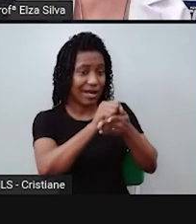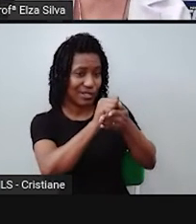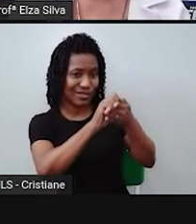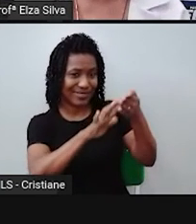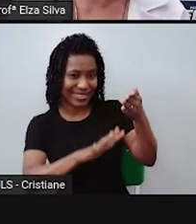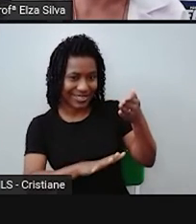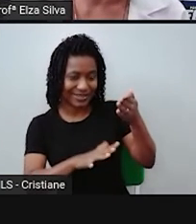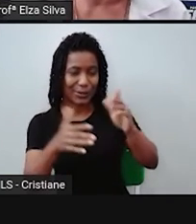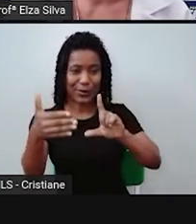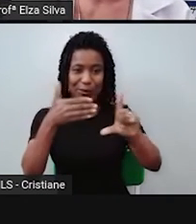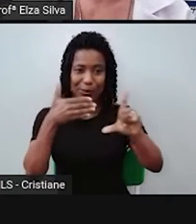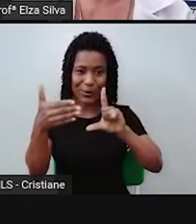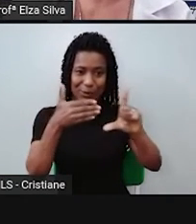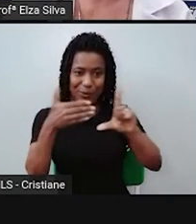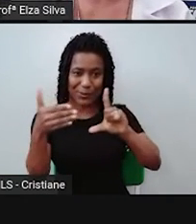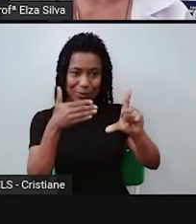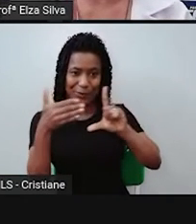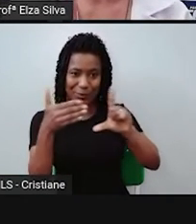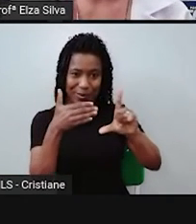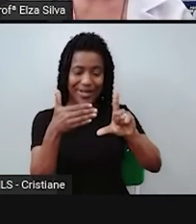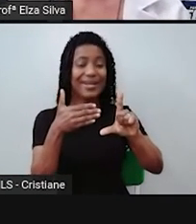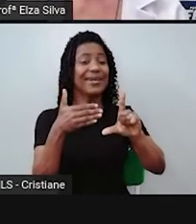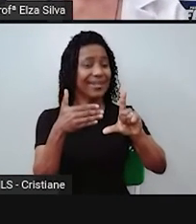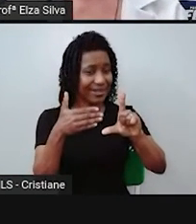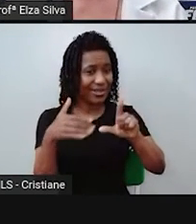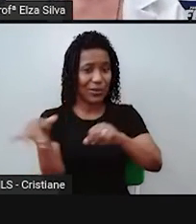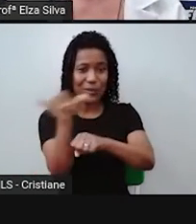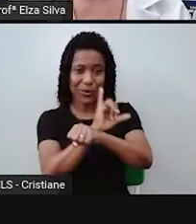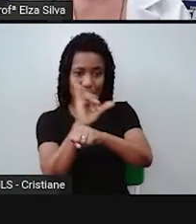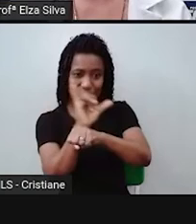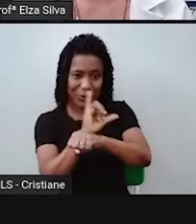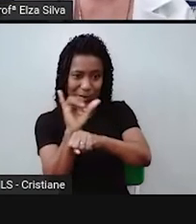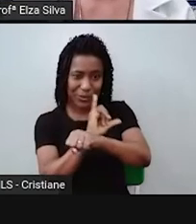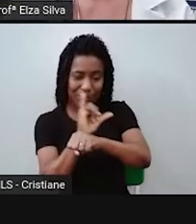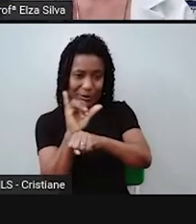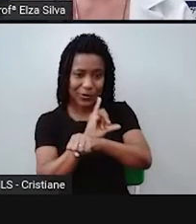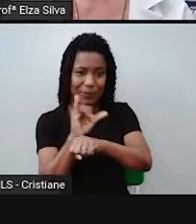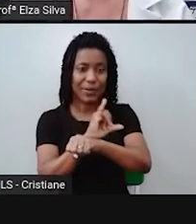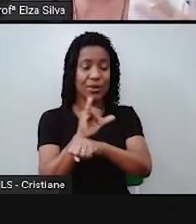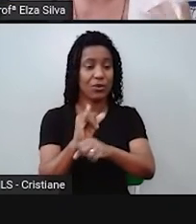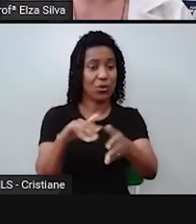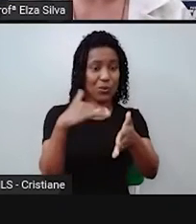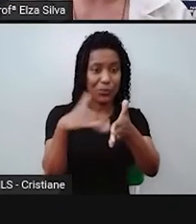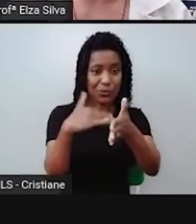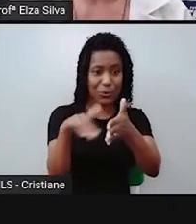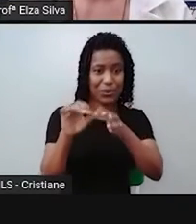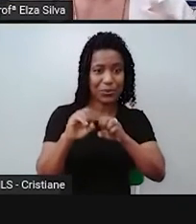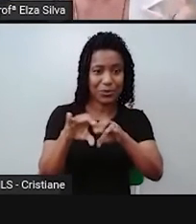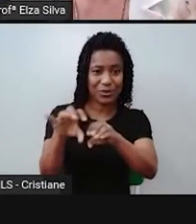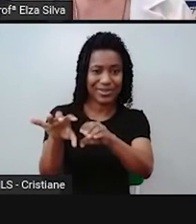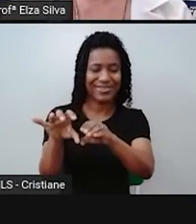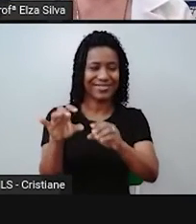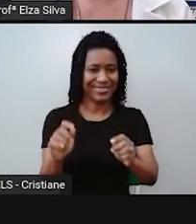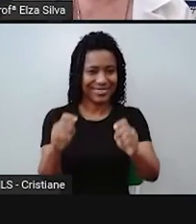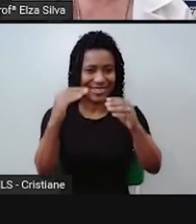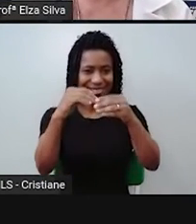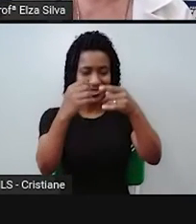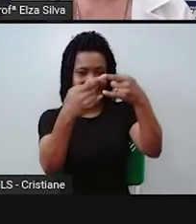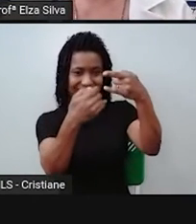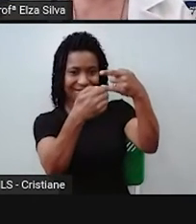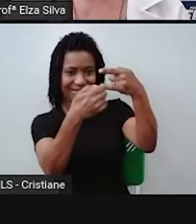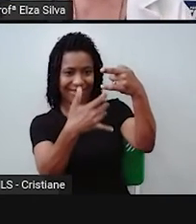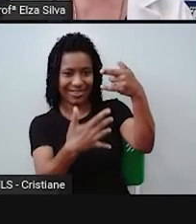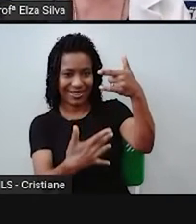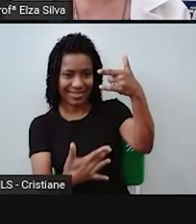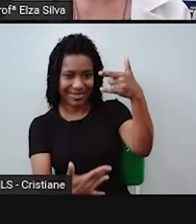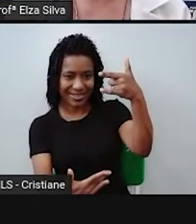interativas no YouTube, no canal da Seduc, para que vocês possam realizar essa atividade